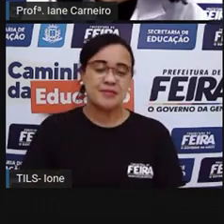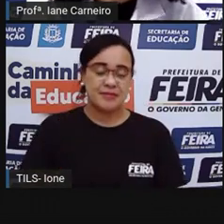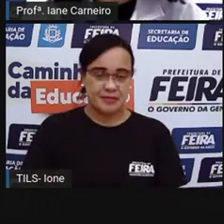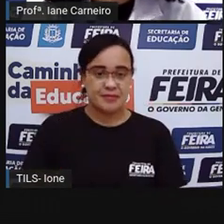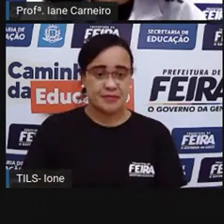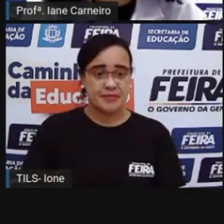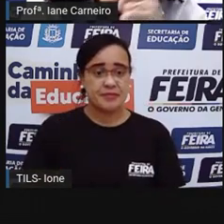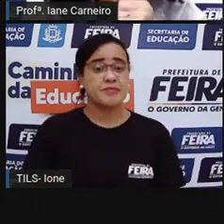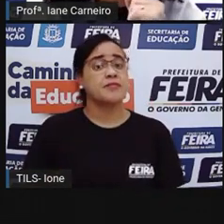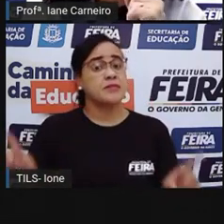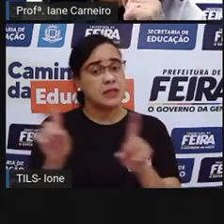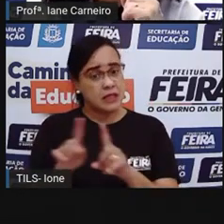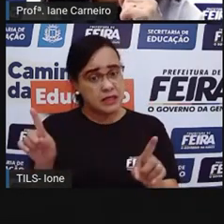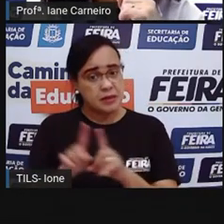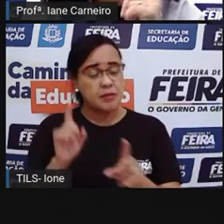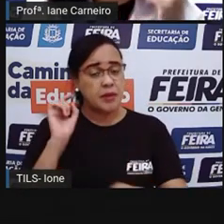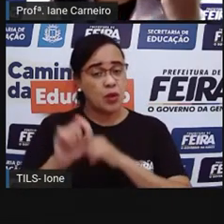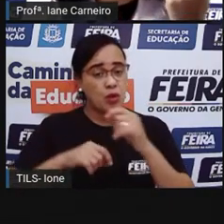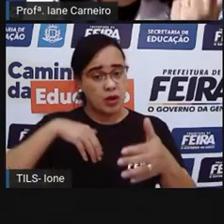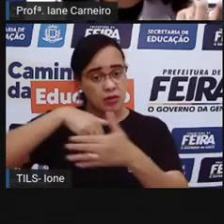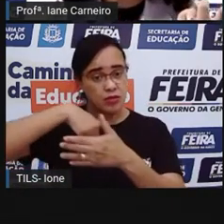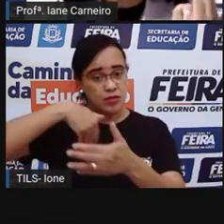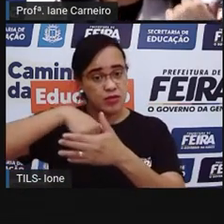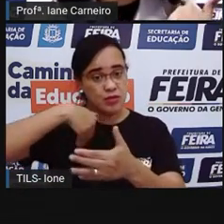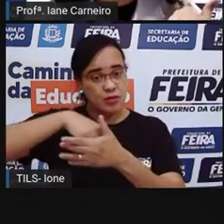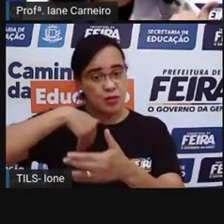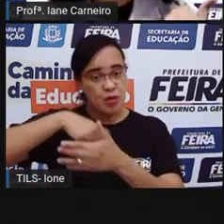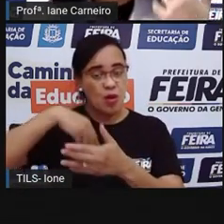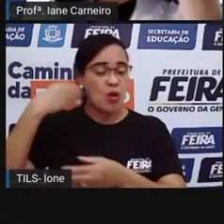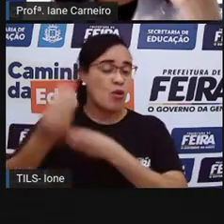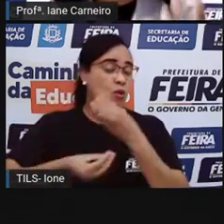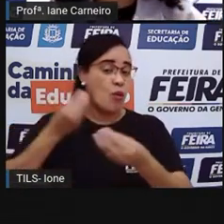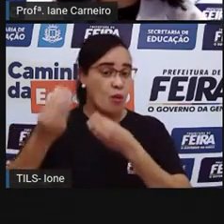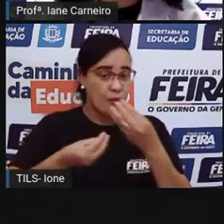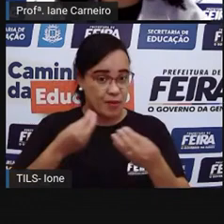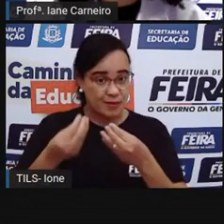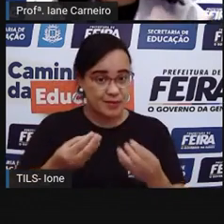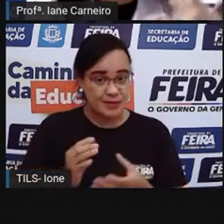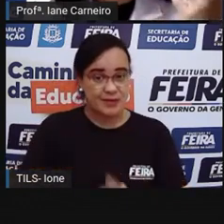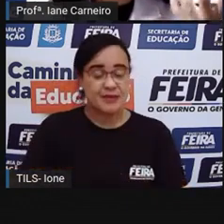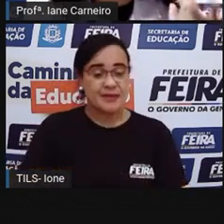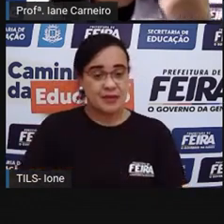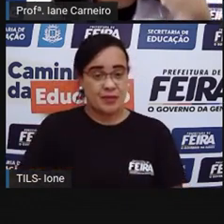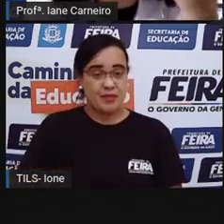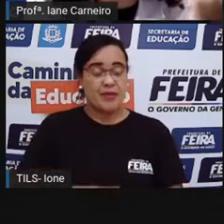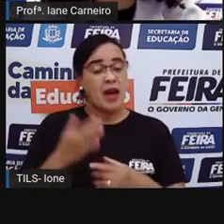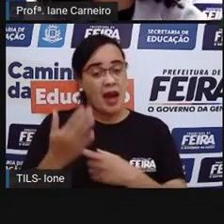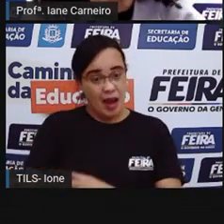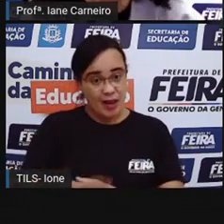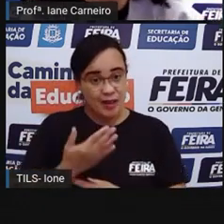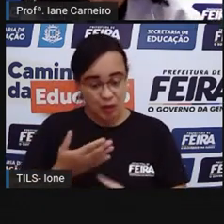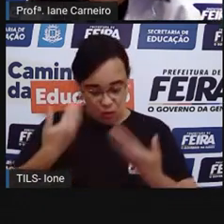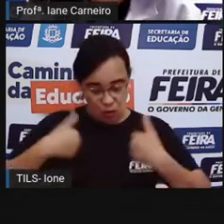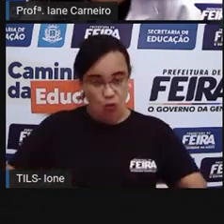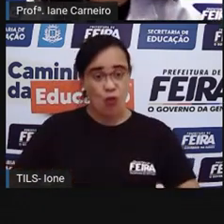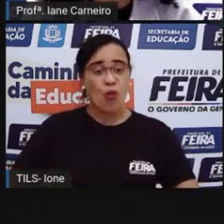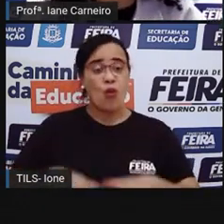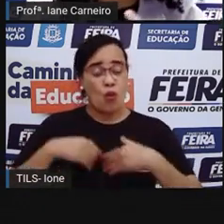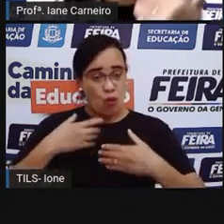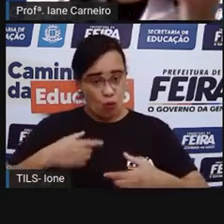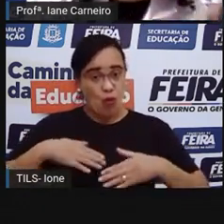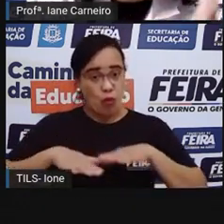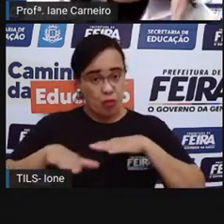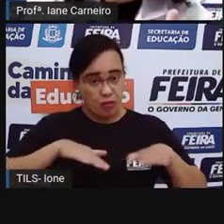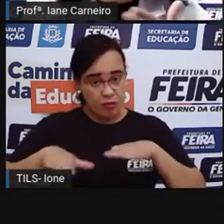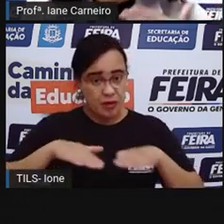E vocês também, nesse jogo de futebol, a além de explorar o nosso corpo, a gente explora a contagem de pontos, né?